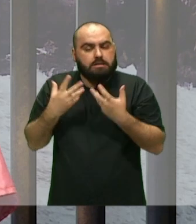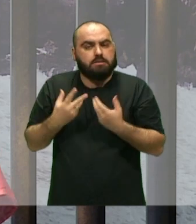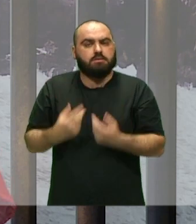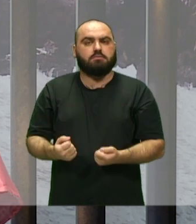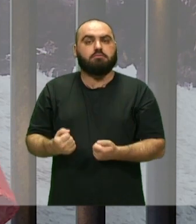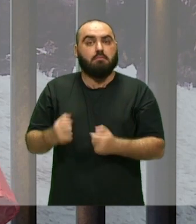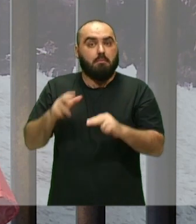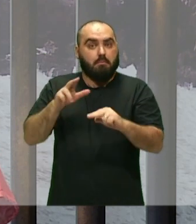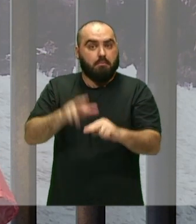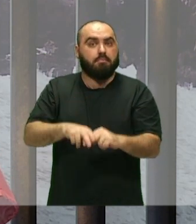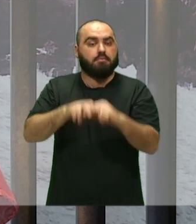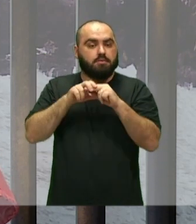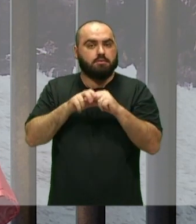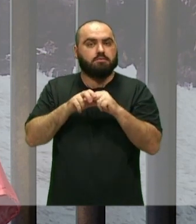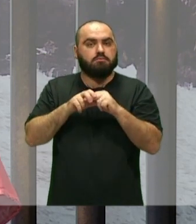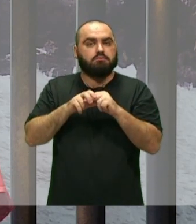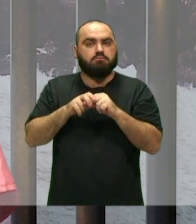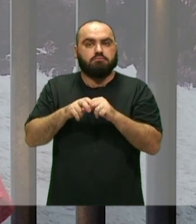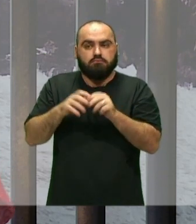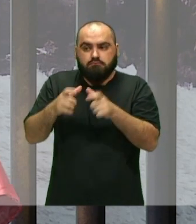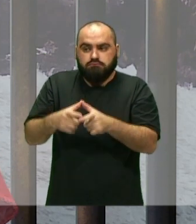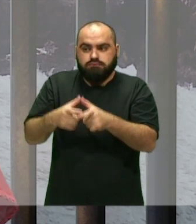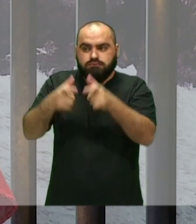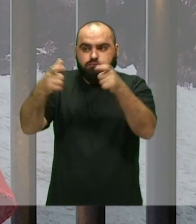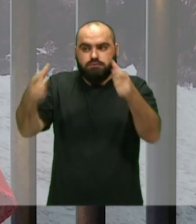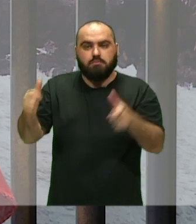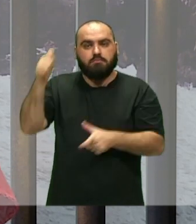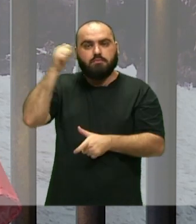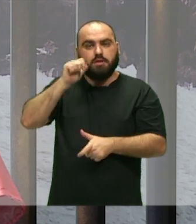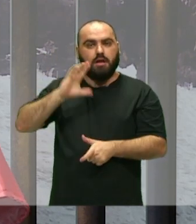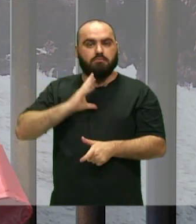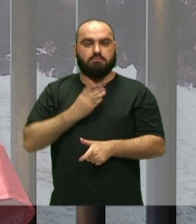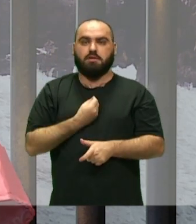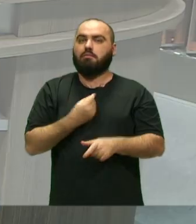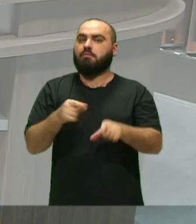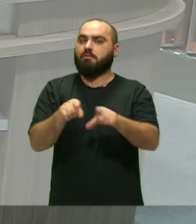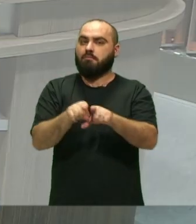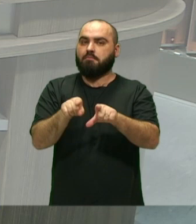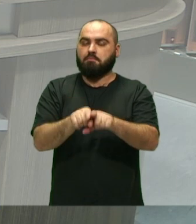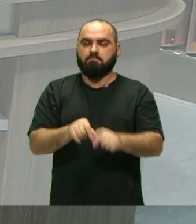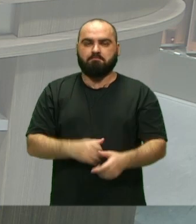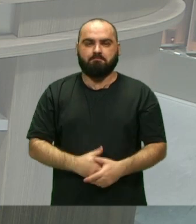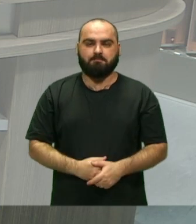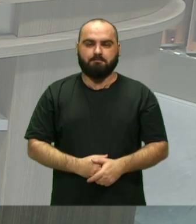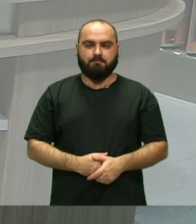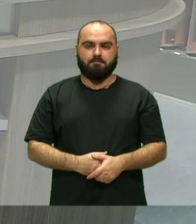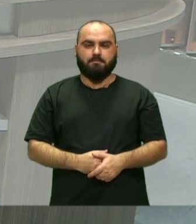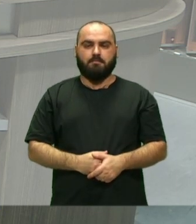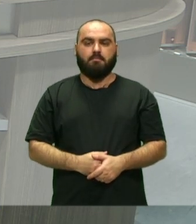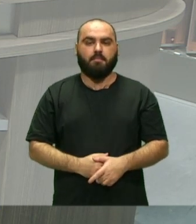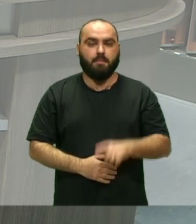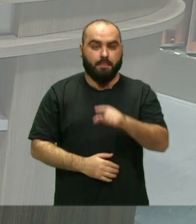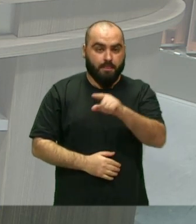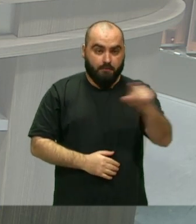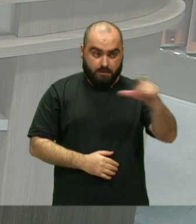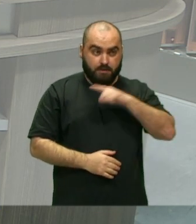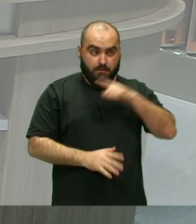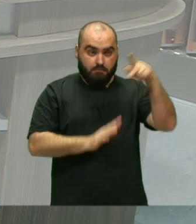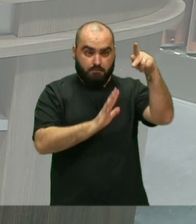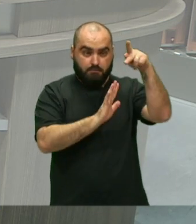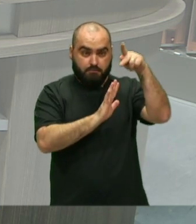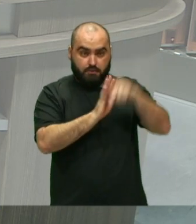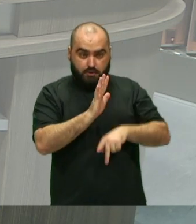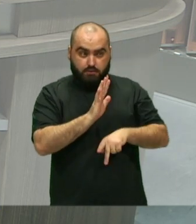Ampliamos A nossa rede E acolhemos As mulheres trans Também E falando em Ampliação de rede Vocês têm Projetos